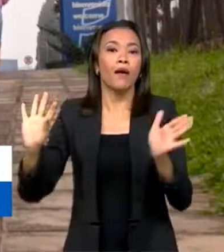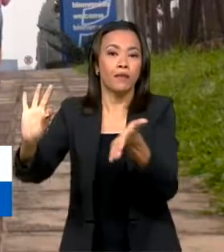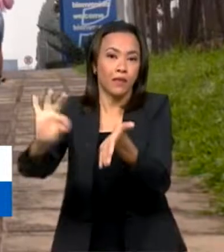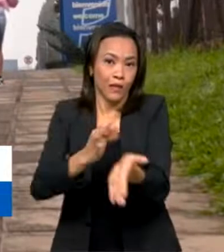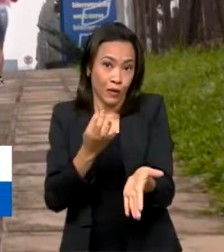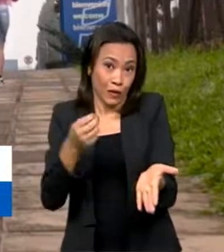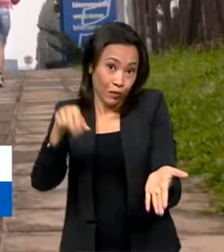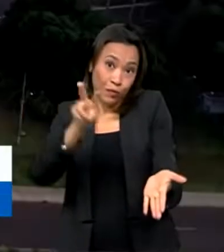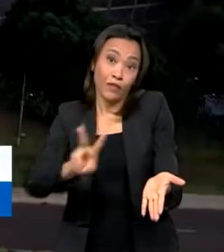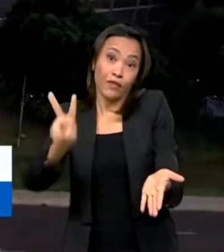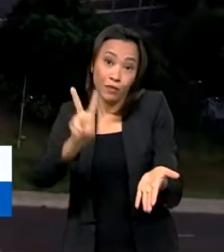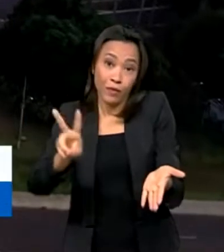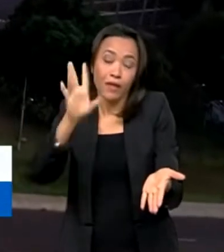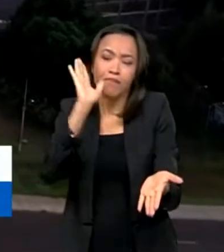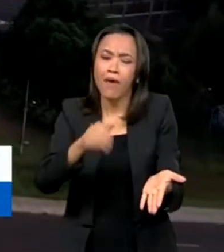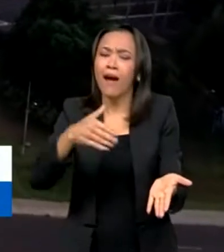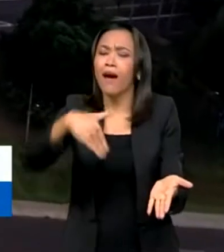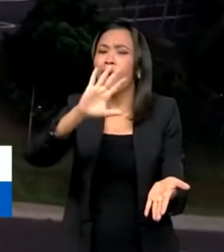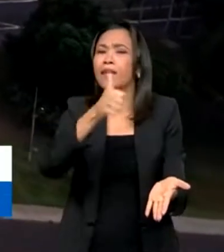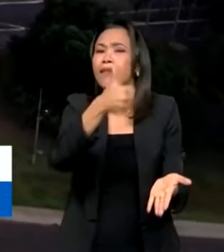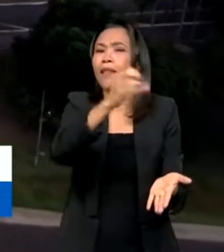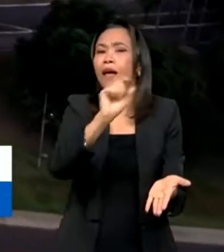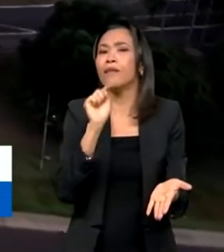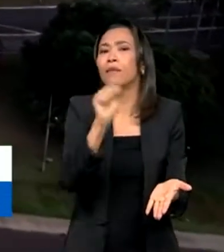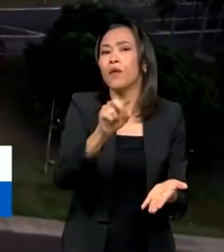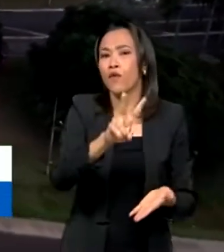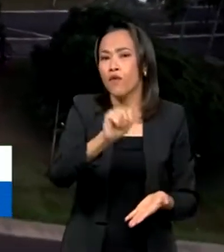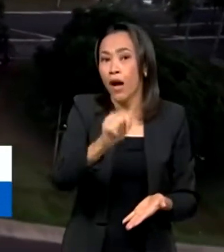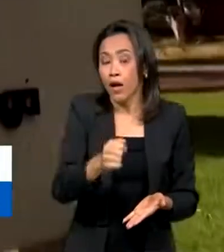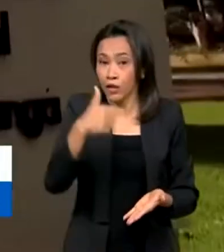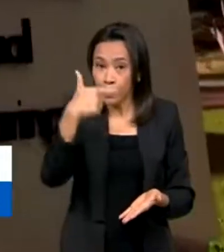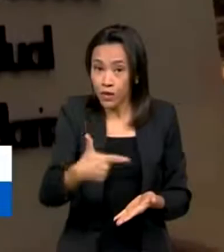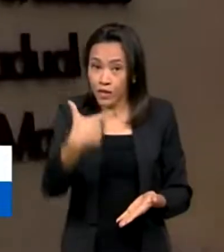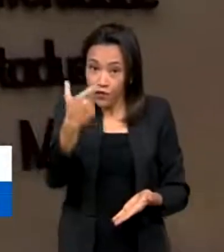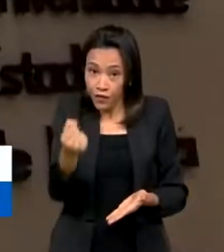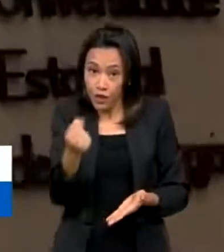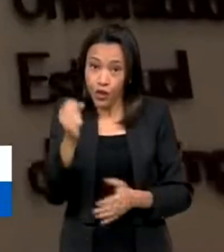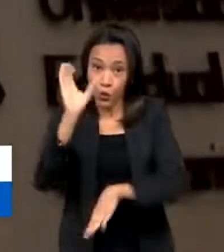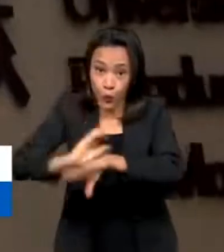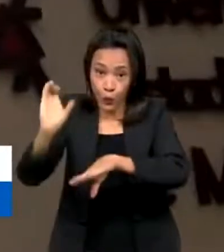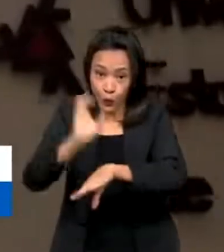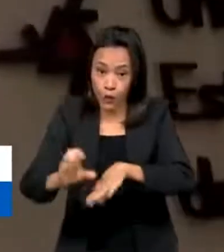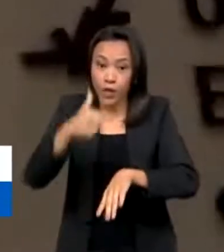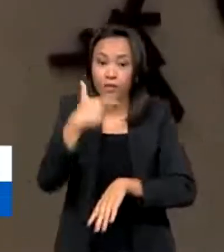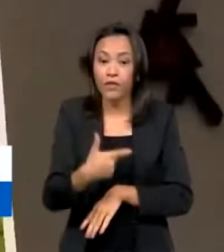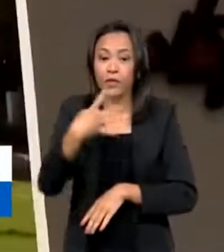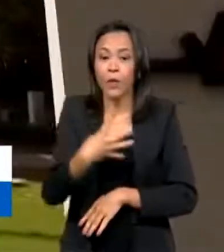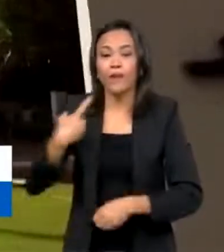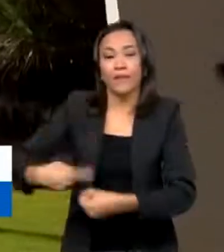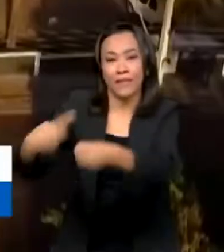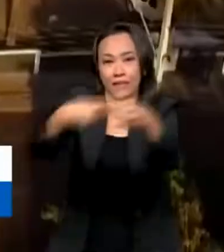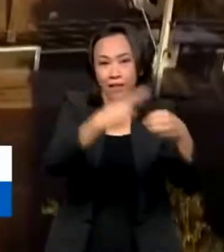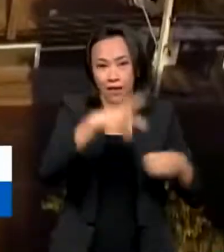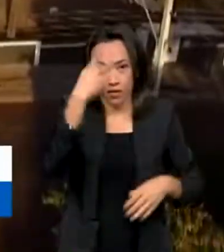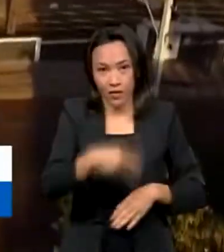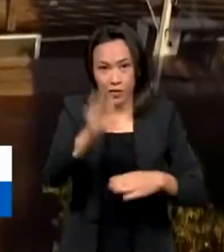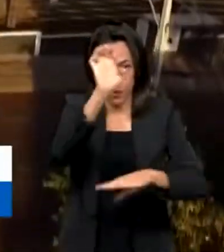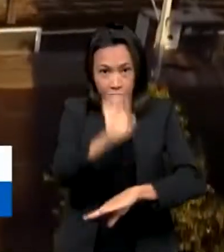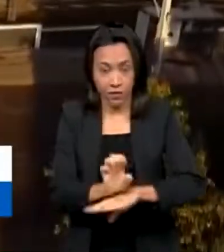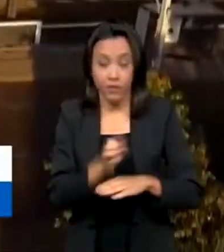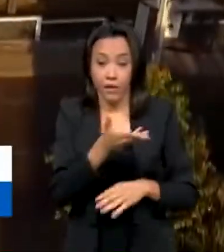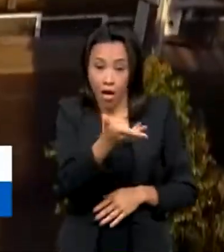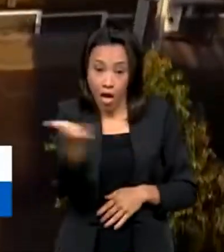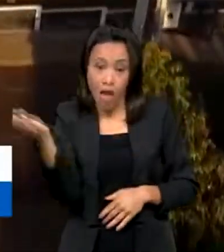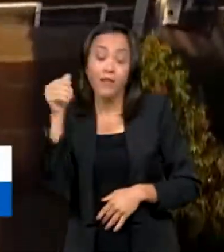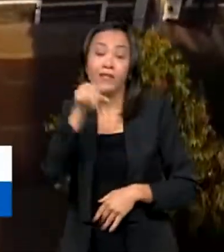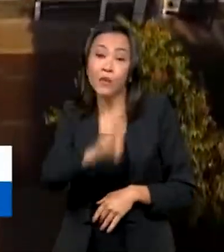para o vestibular. São mais de 10 mil vagas em 320 cursos em 24 cidades do estado. As universidades